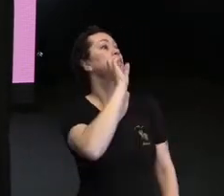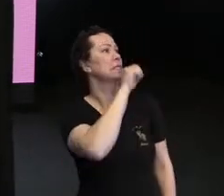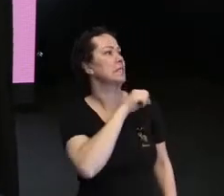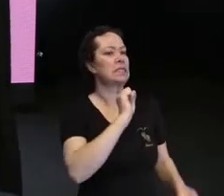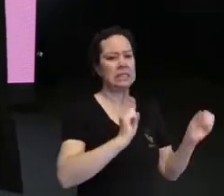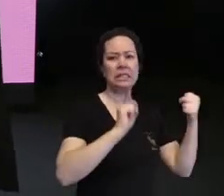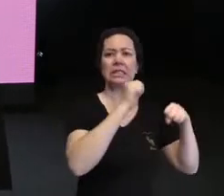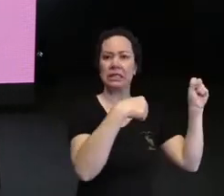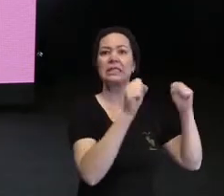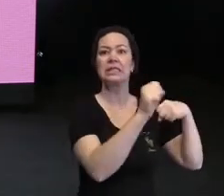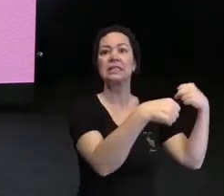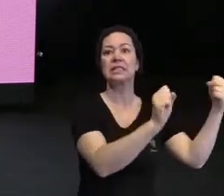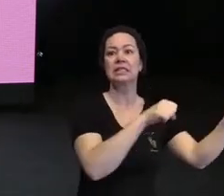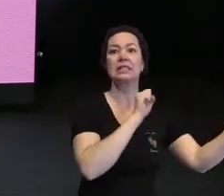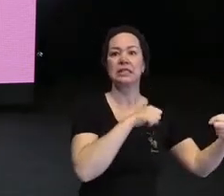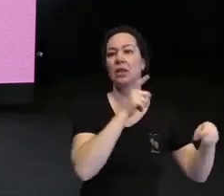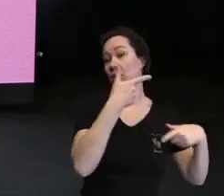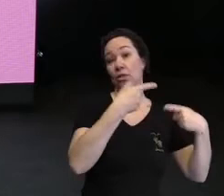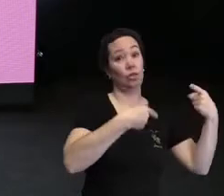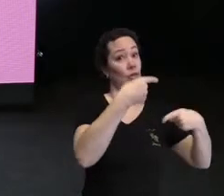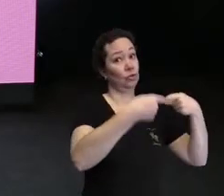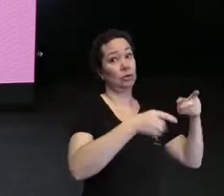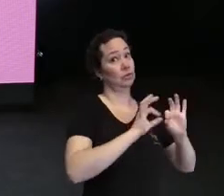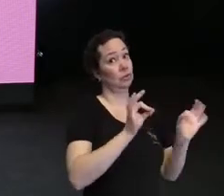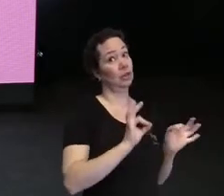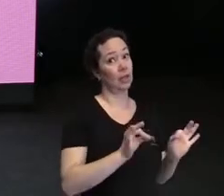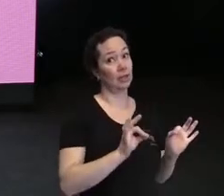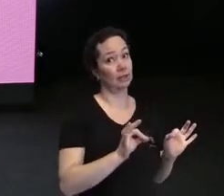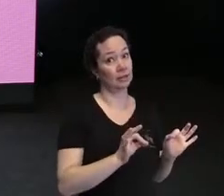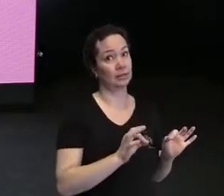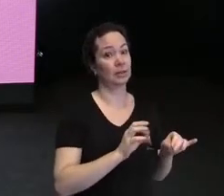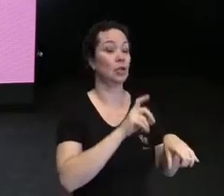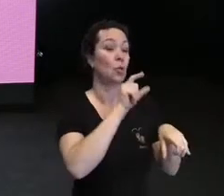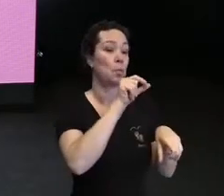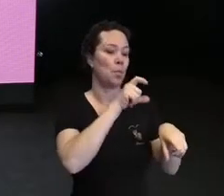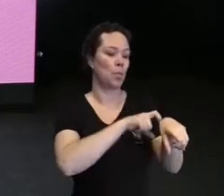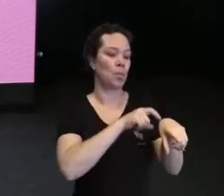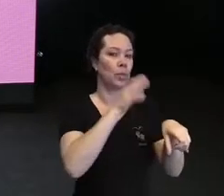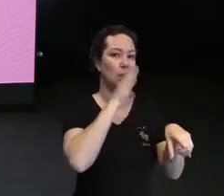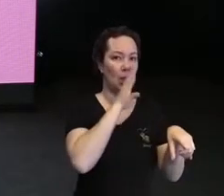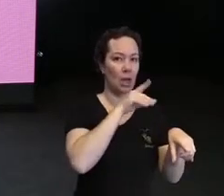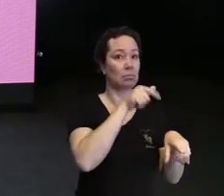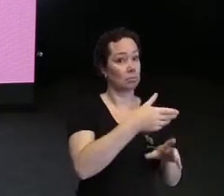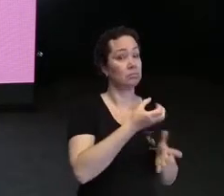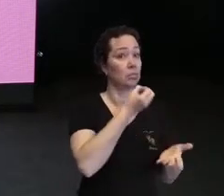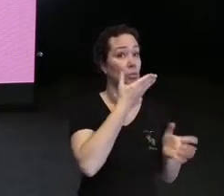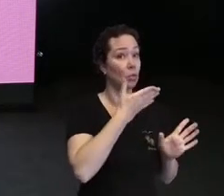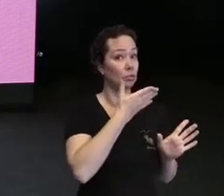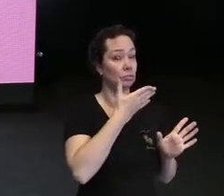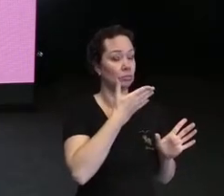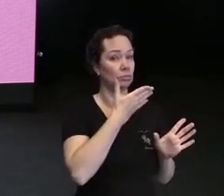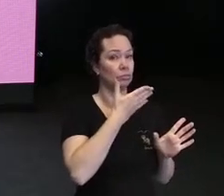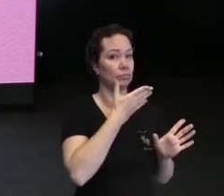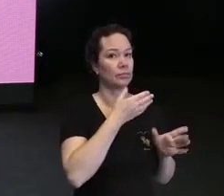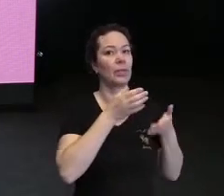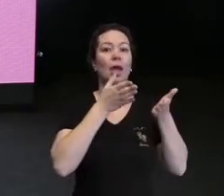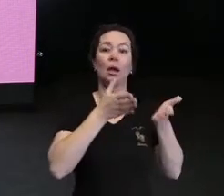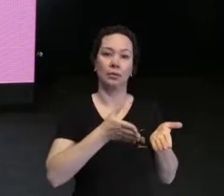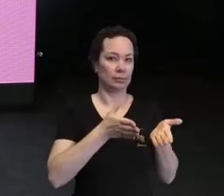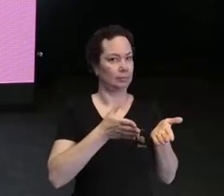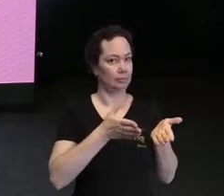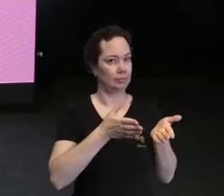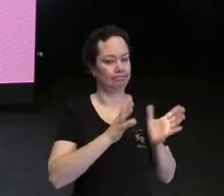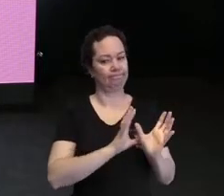aí. Não tem nenhum debate, nenhuma divergência. No curto prazo, então, elas são muito mais produtivas. Agora,